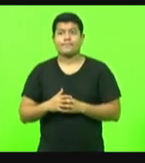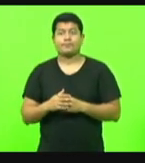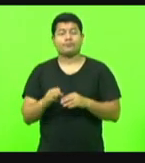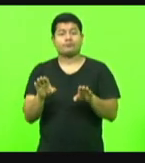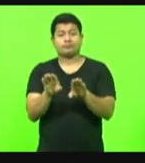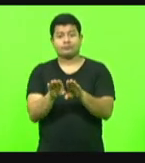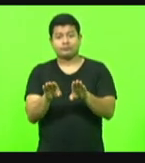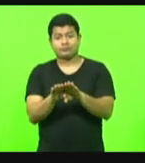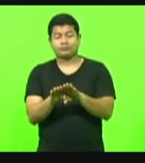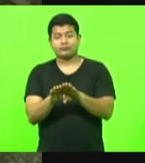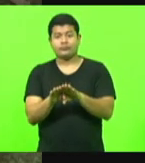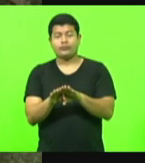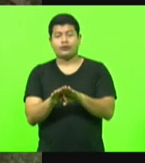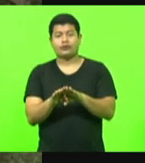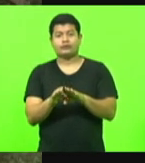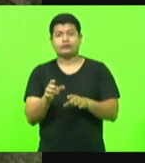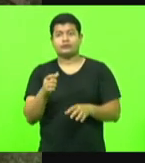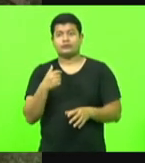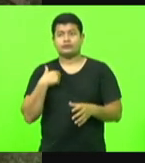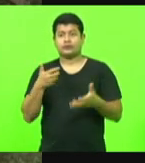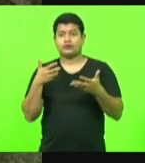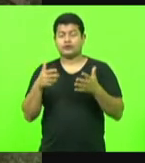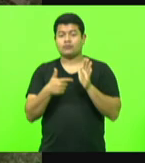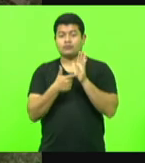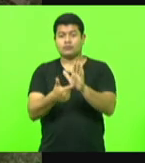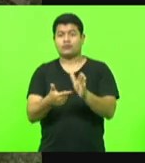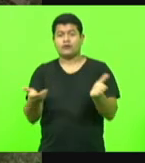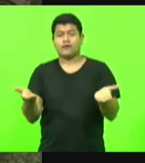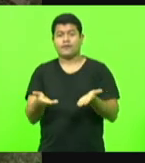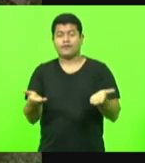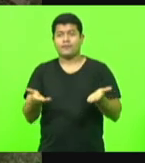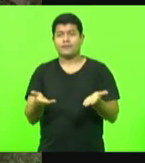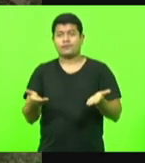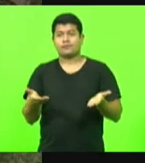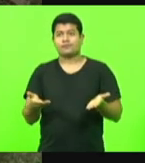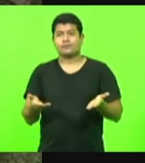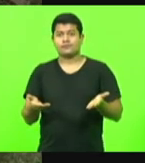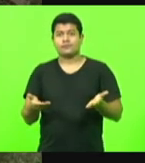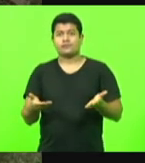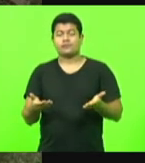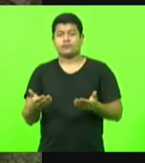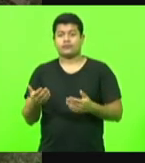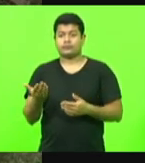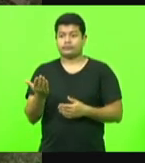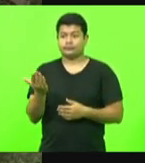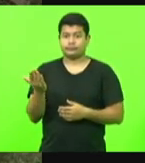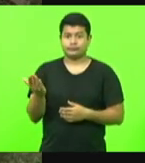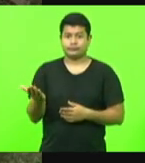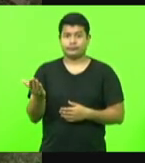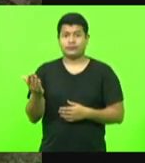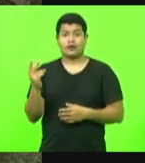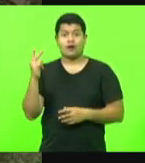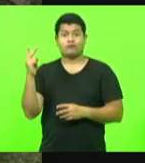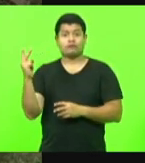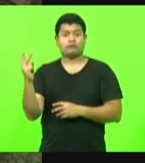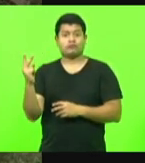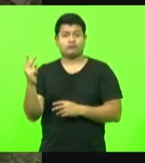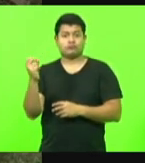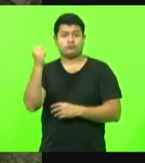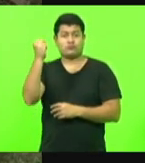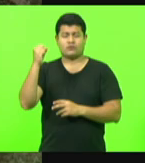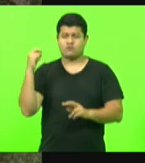queria mostrar aqui para que a força do vento, da chuva